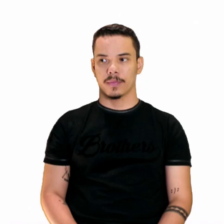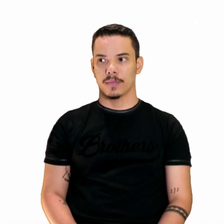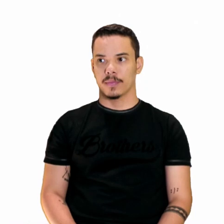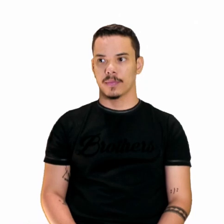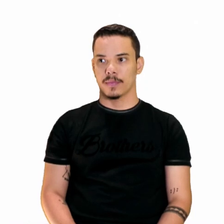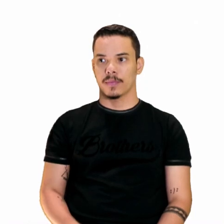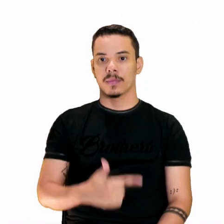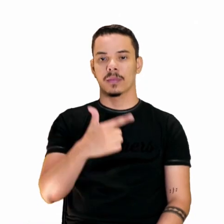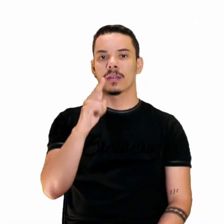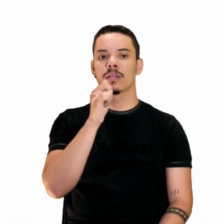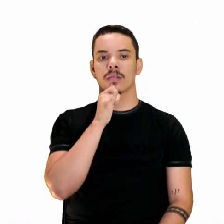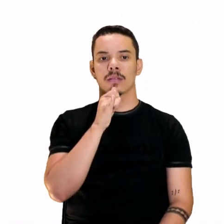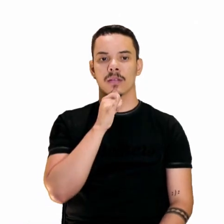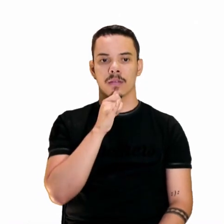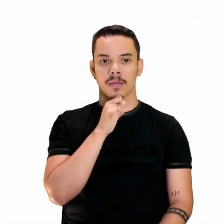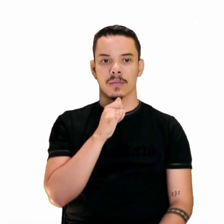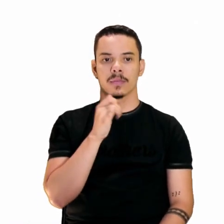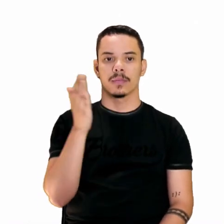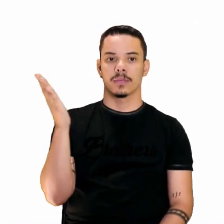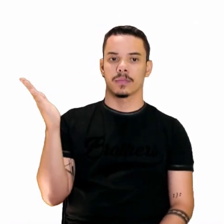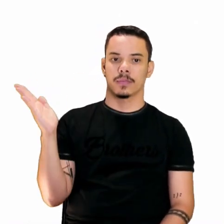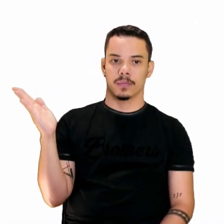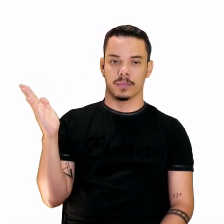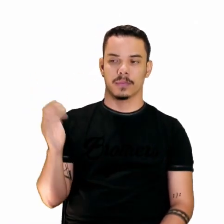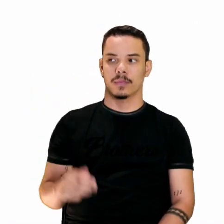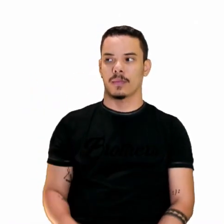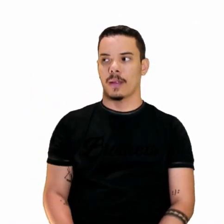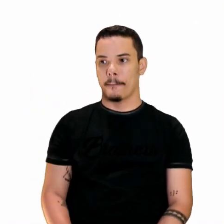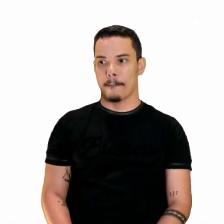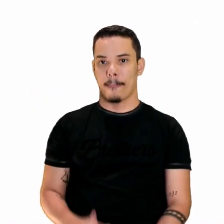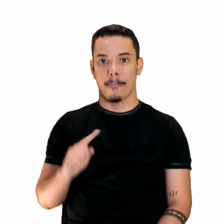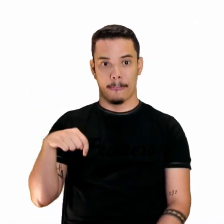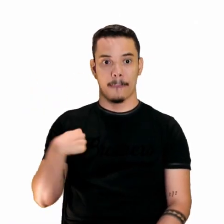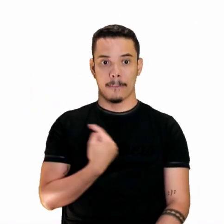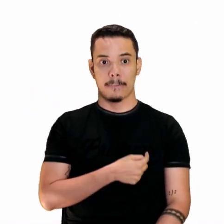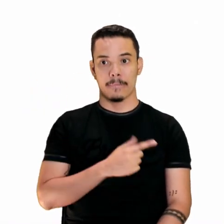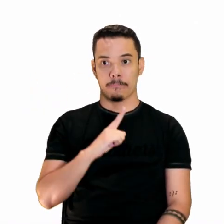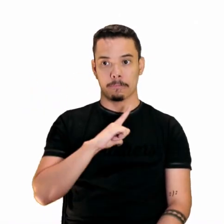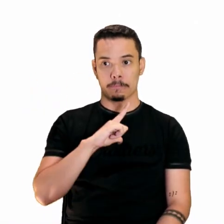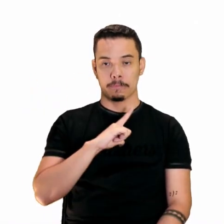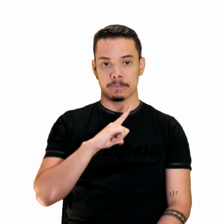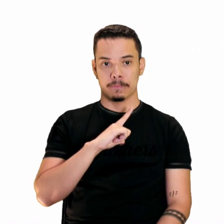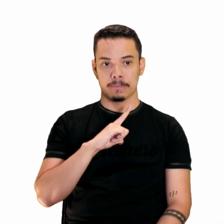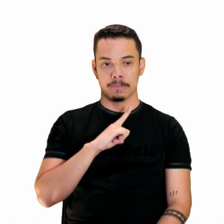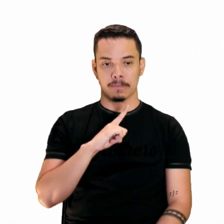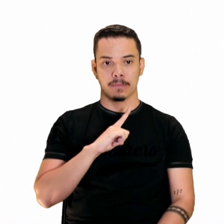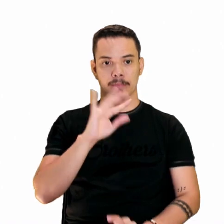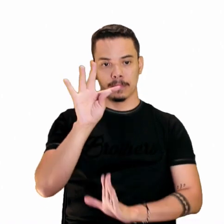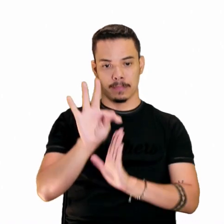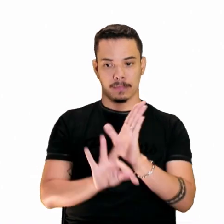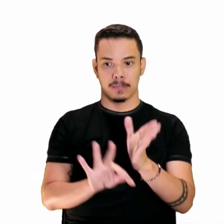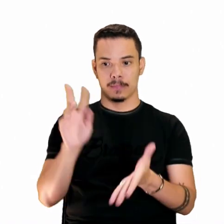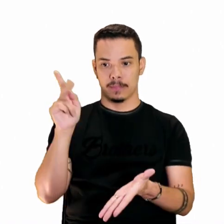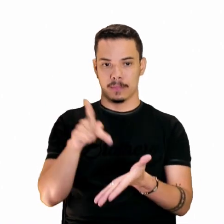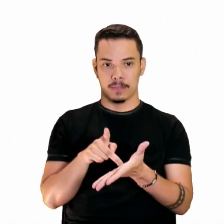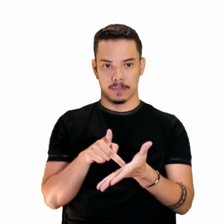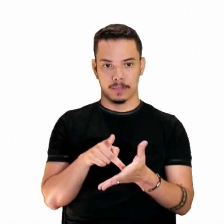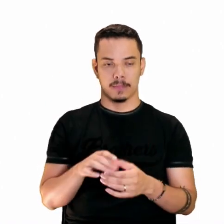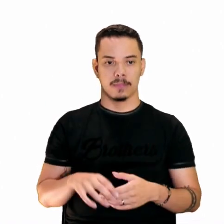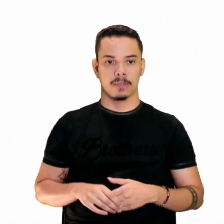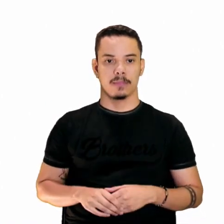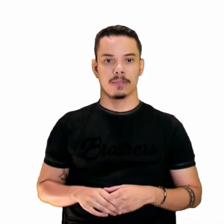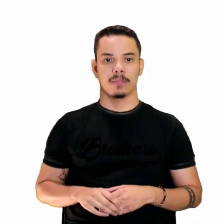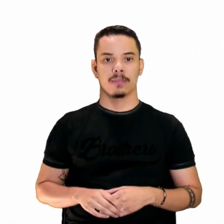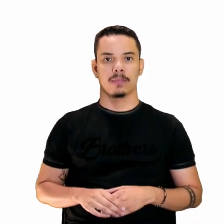exemplo de paráfrase. Bem, nós temos aqui o nosso texto original, Canção do